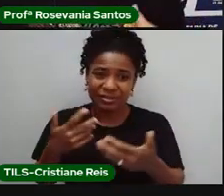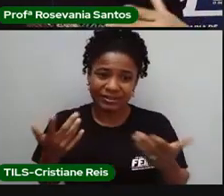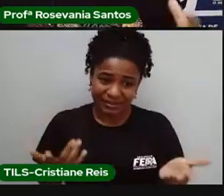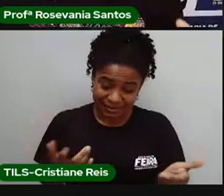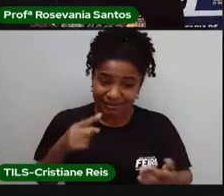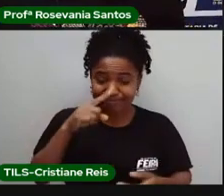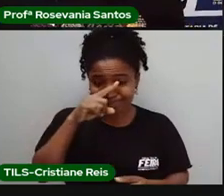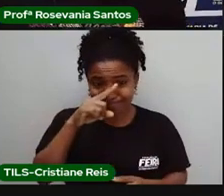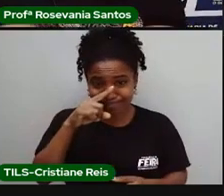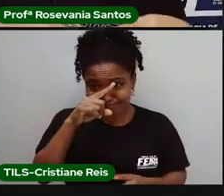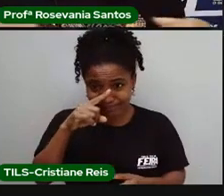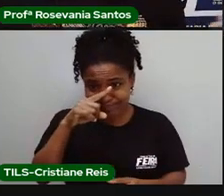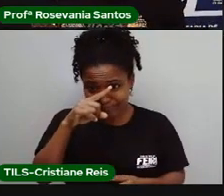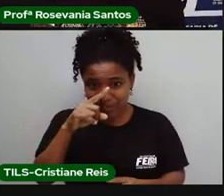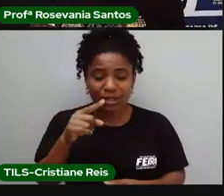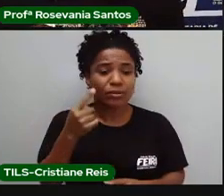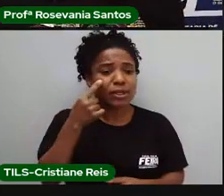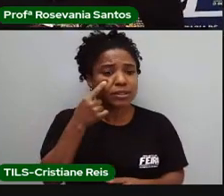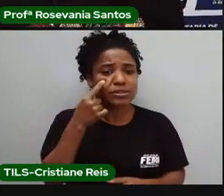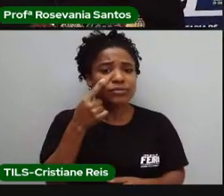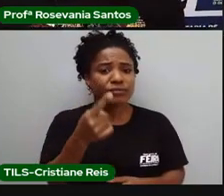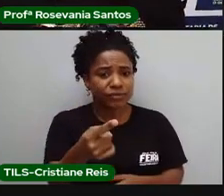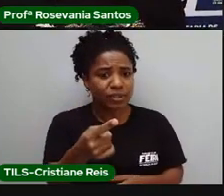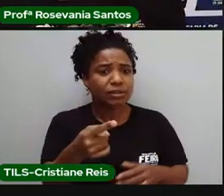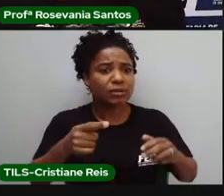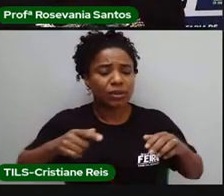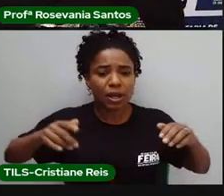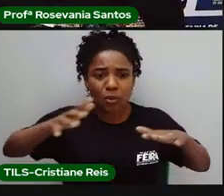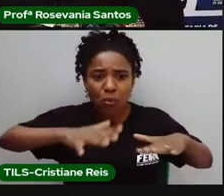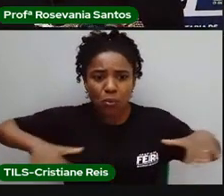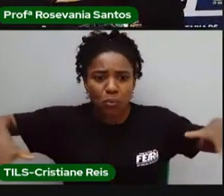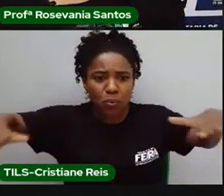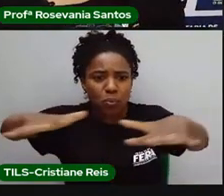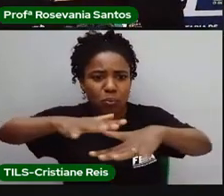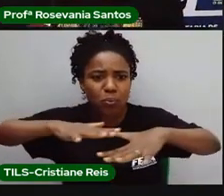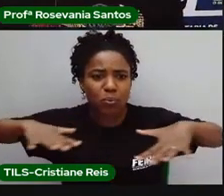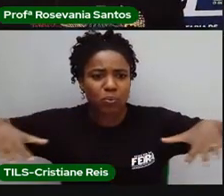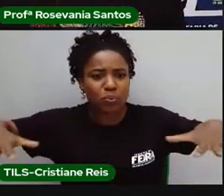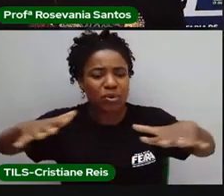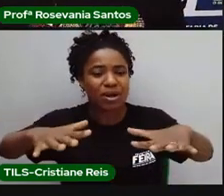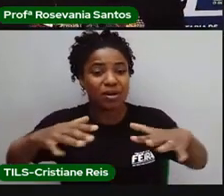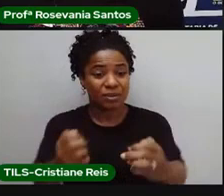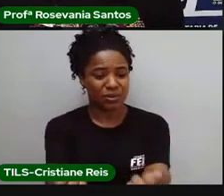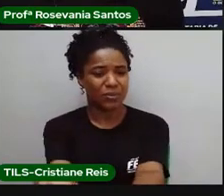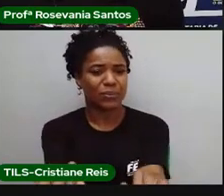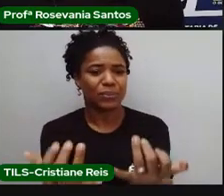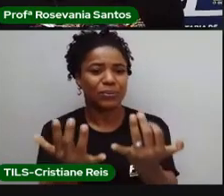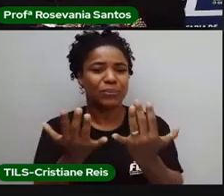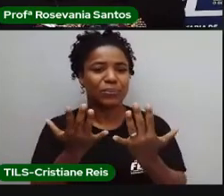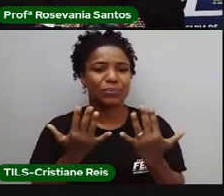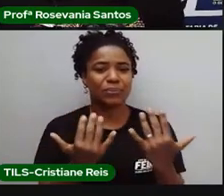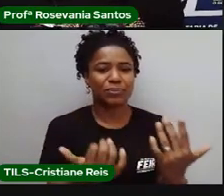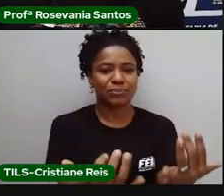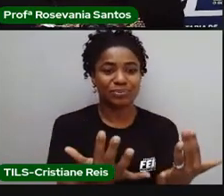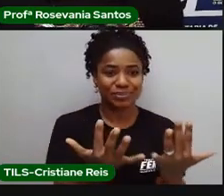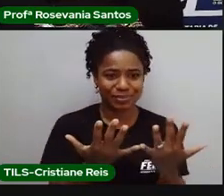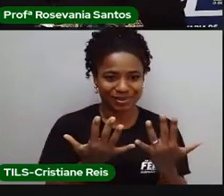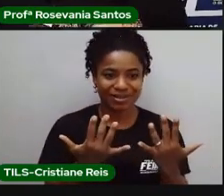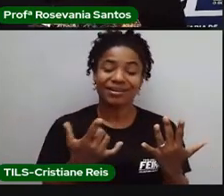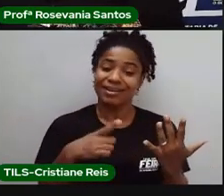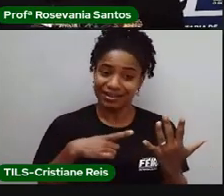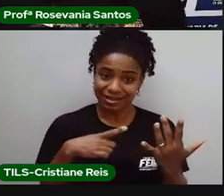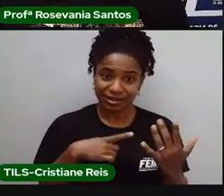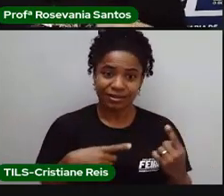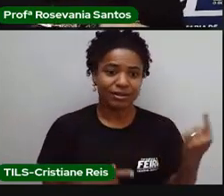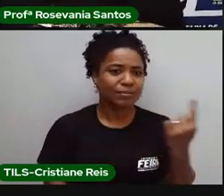paisagens, todas elas, né? São campos que estão totalmente plantados. Mas tem um detalhe. Na primeira,